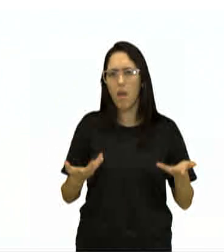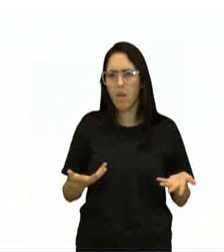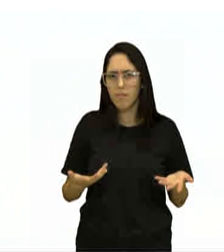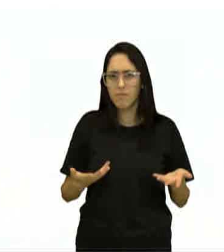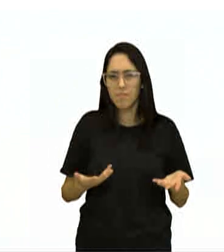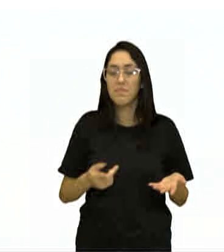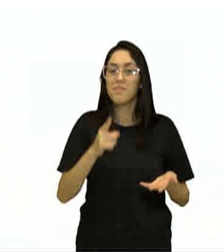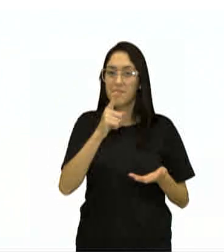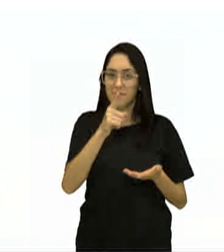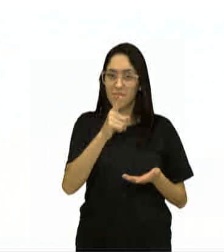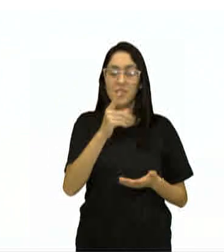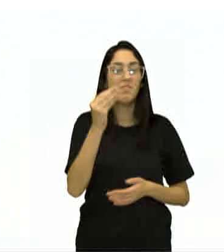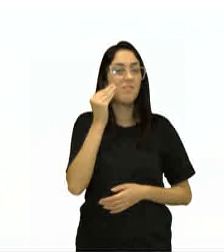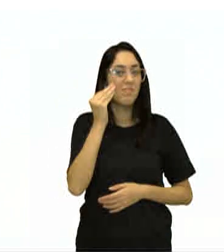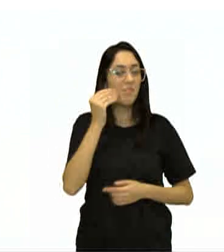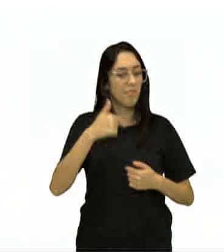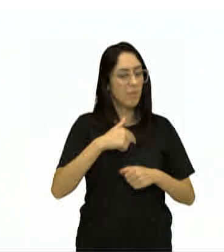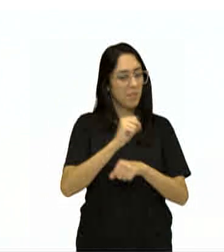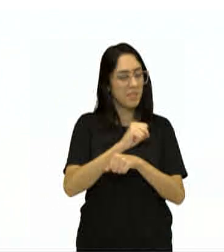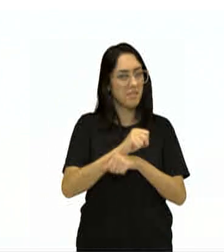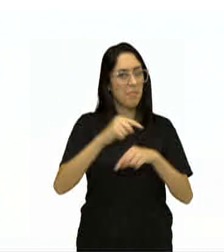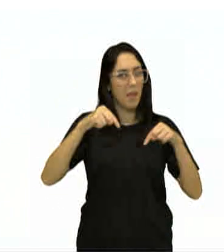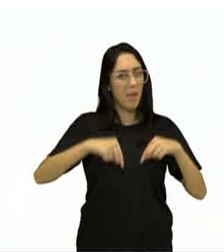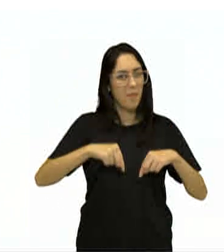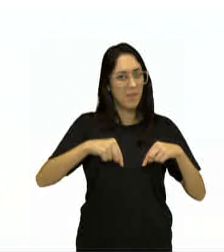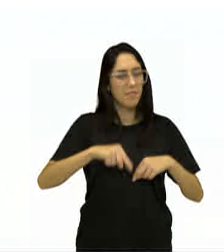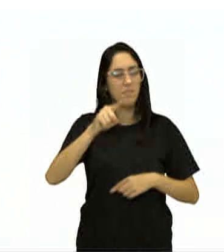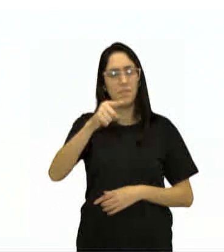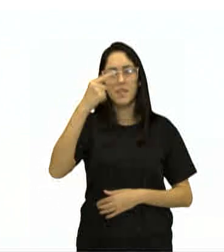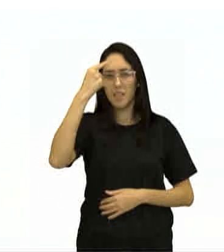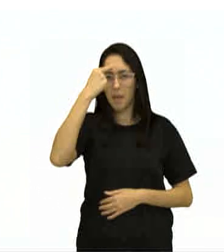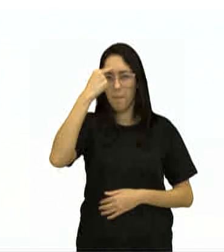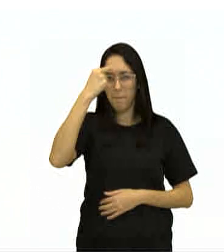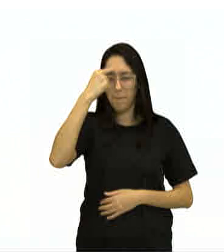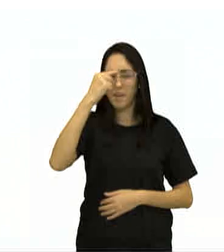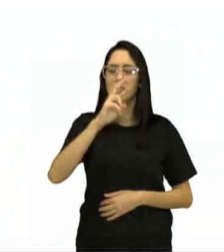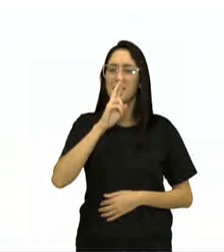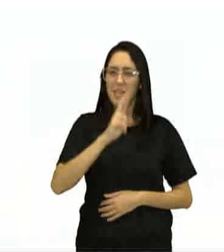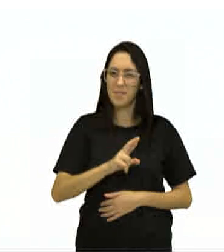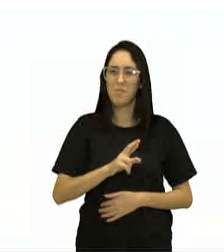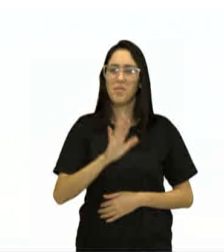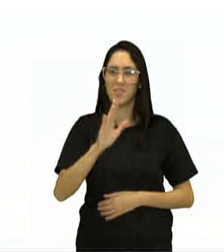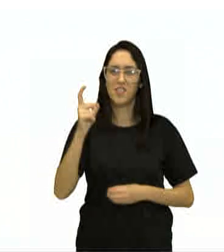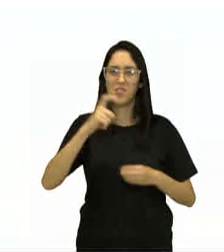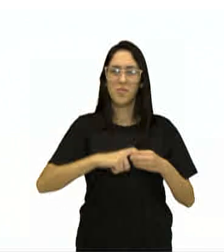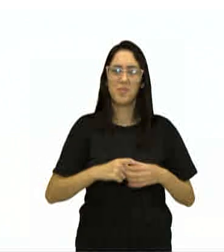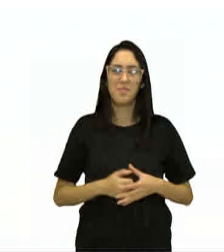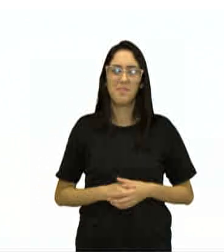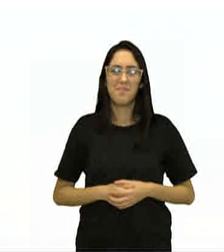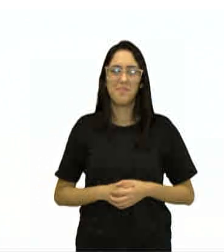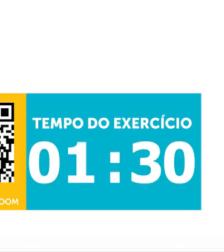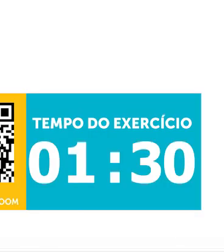Vai lá, eu fico aqui, você fica aí, pensa e responda. Já volto.